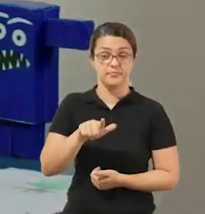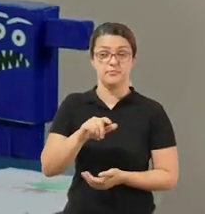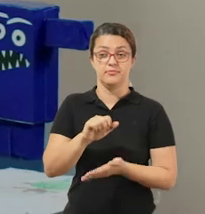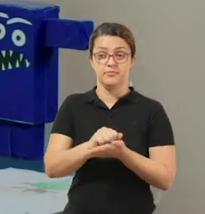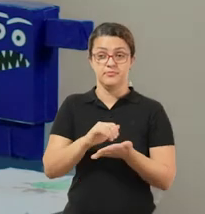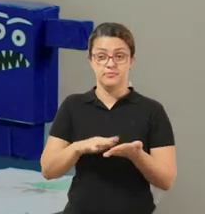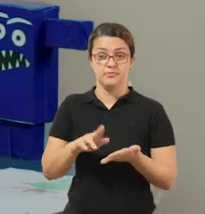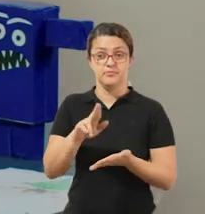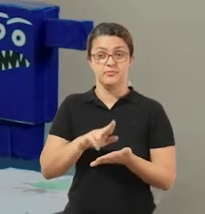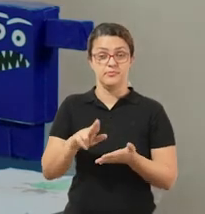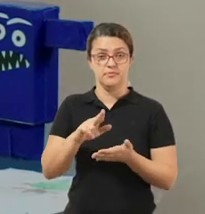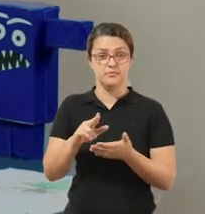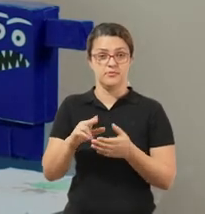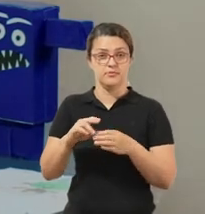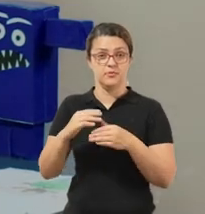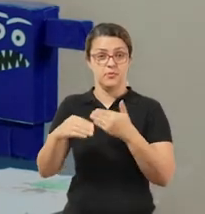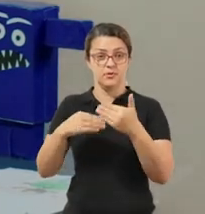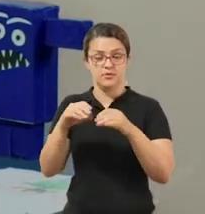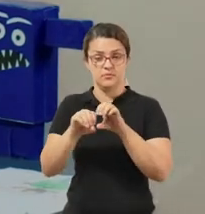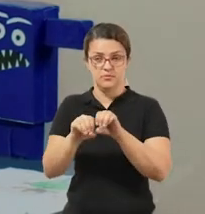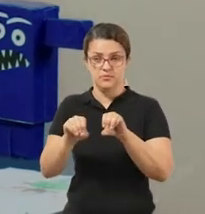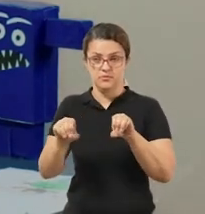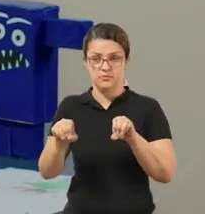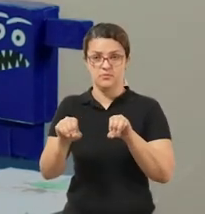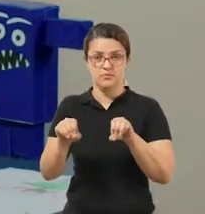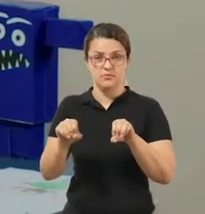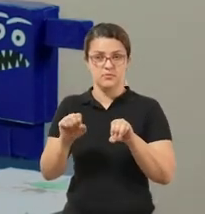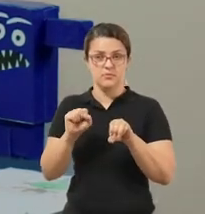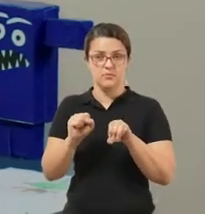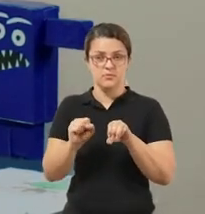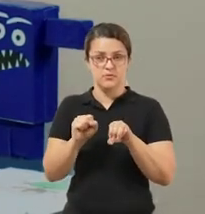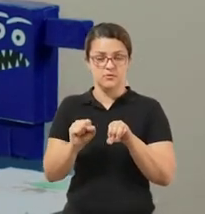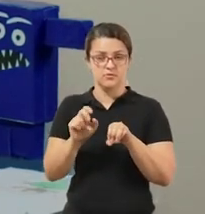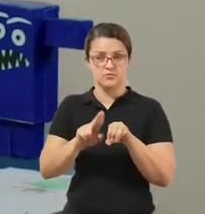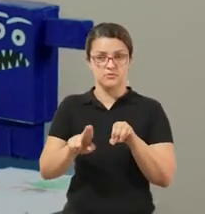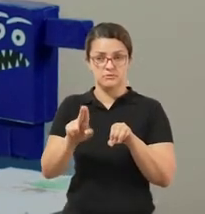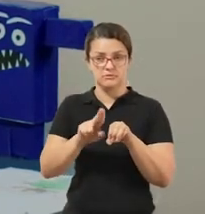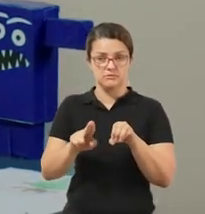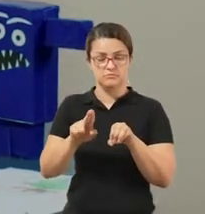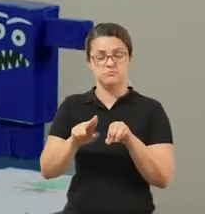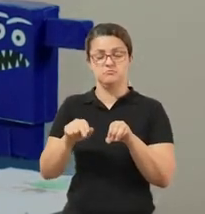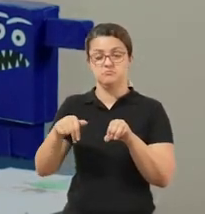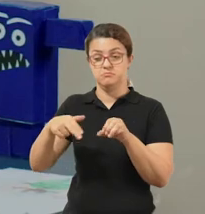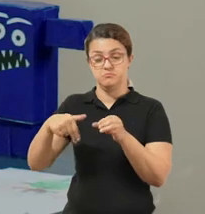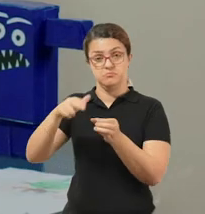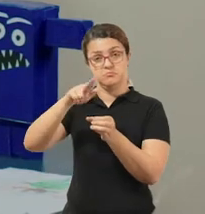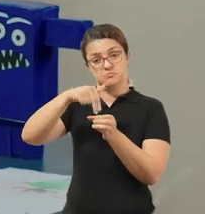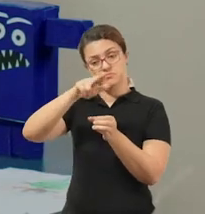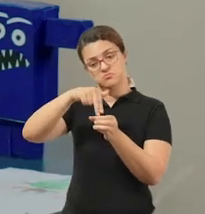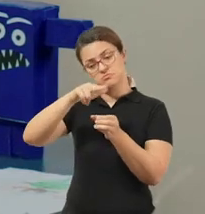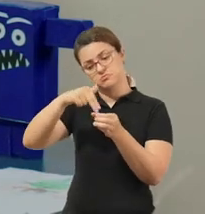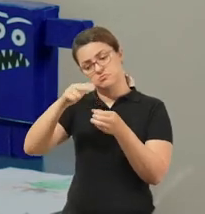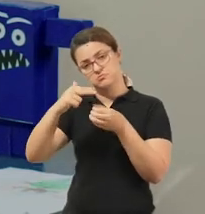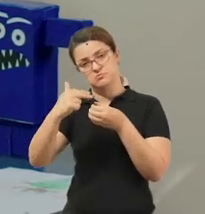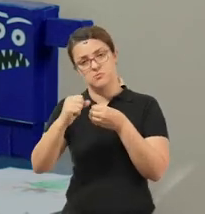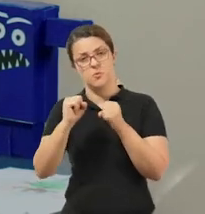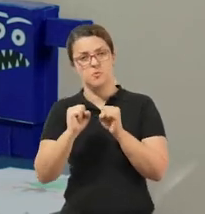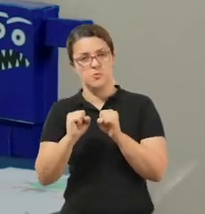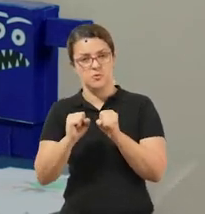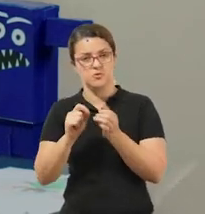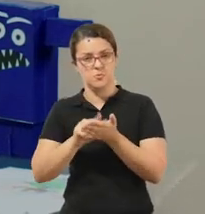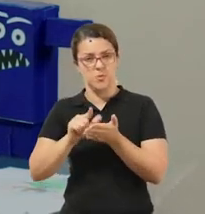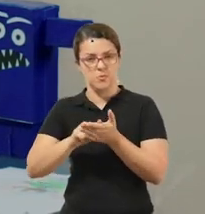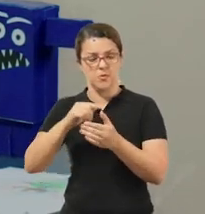também, usando o rolinho, vocês podem pegar, utilizar o rolinho, pintem com tinta, ou podem